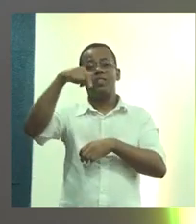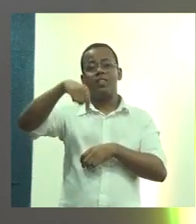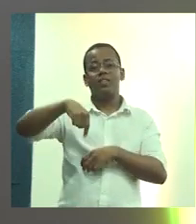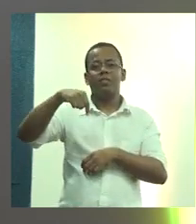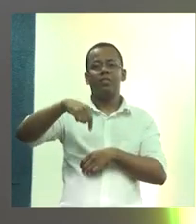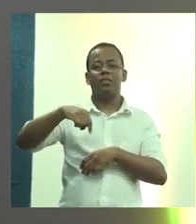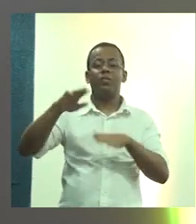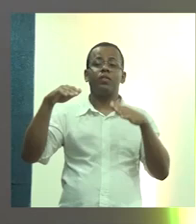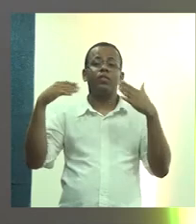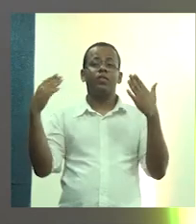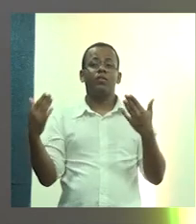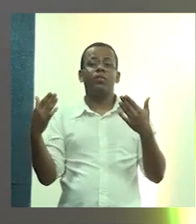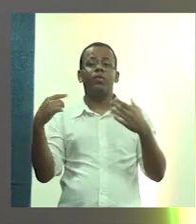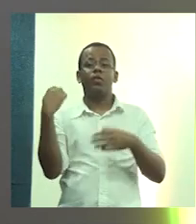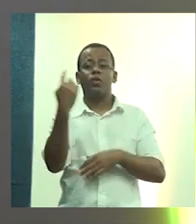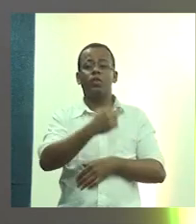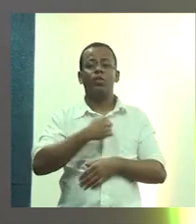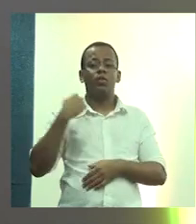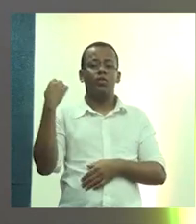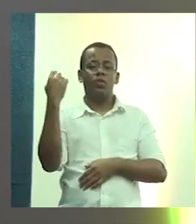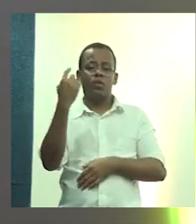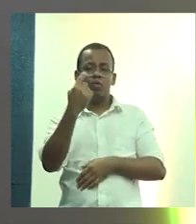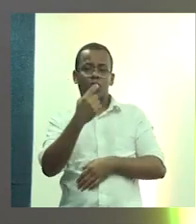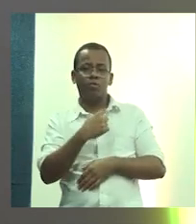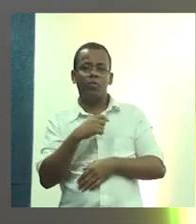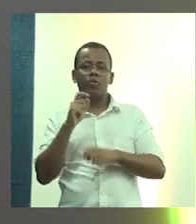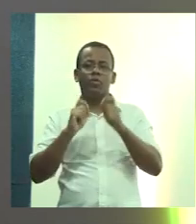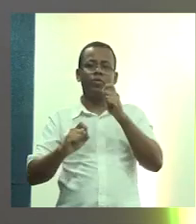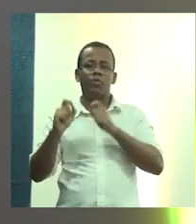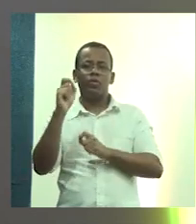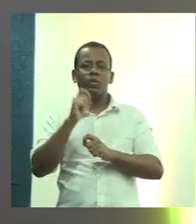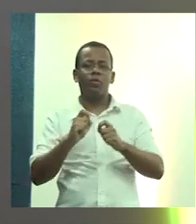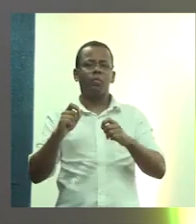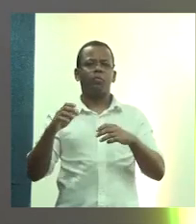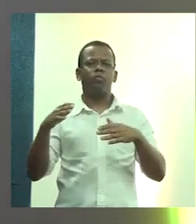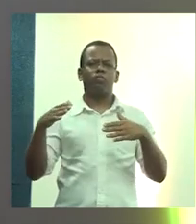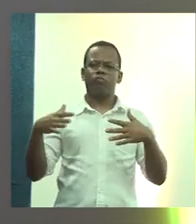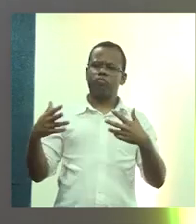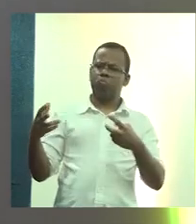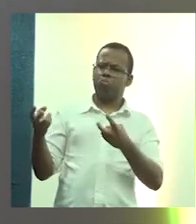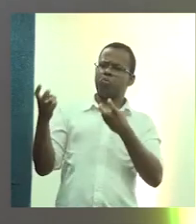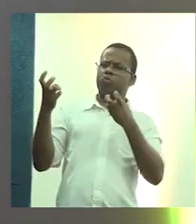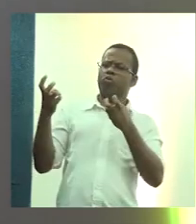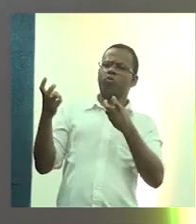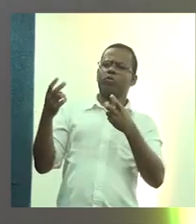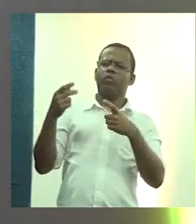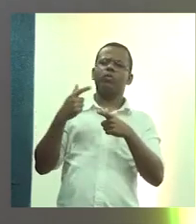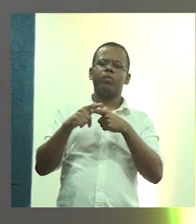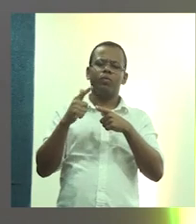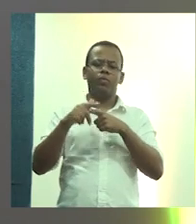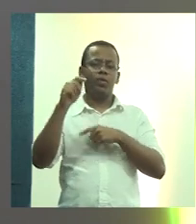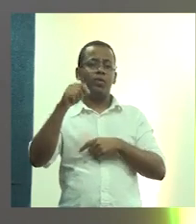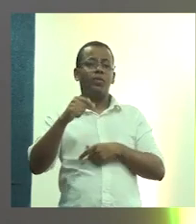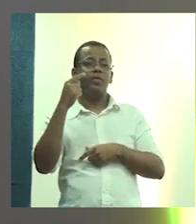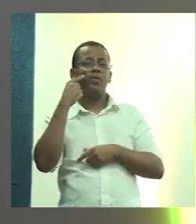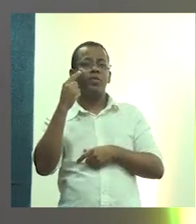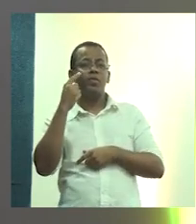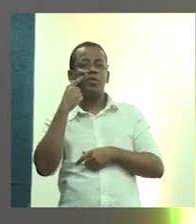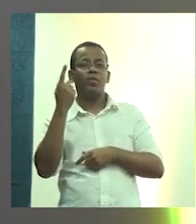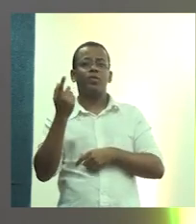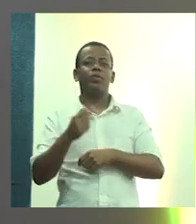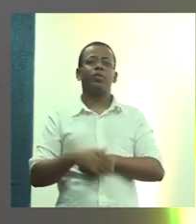em que a gente se depara com essa situação aqui. Esse aqui, então, é o